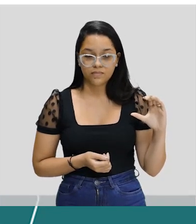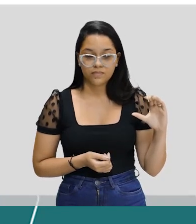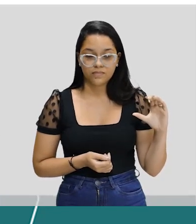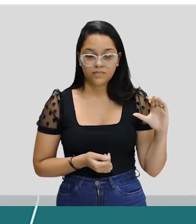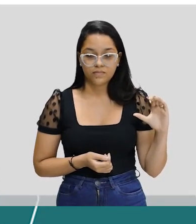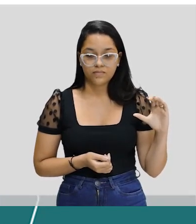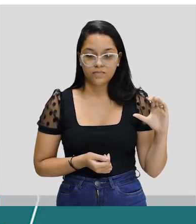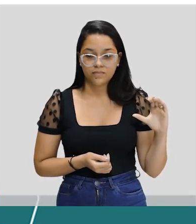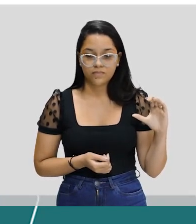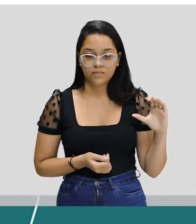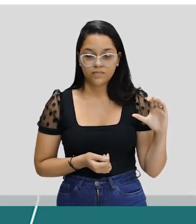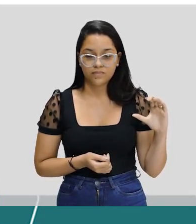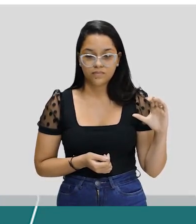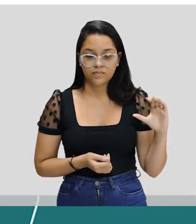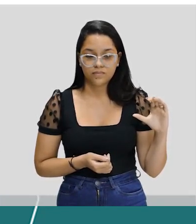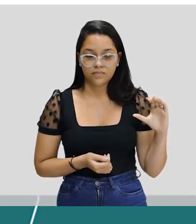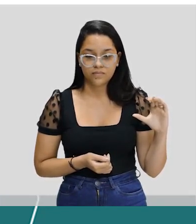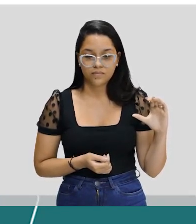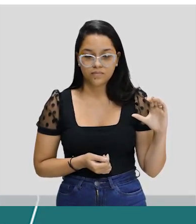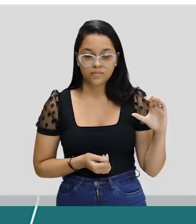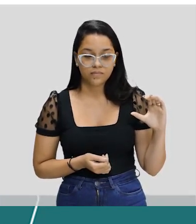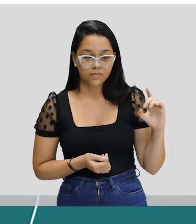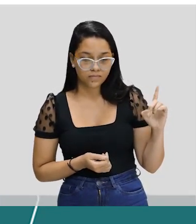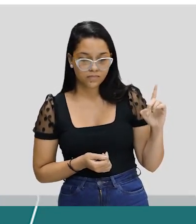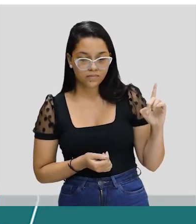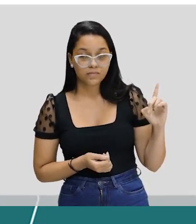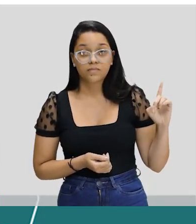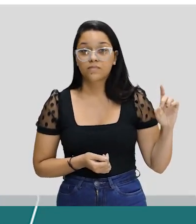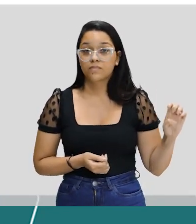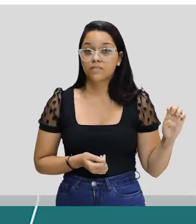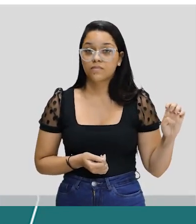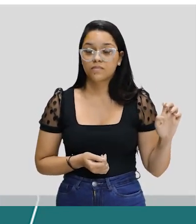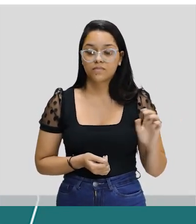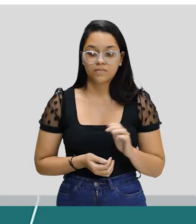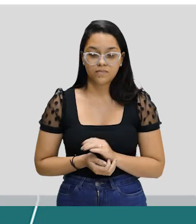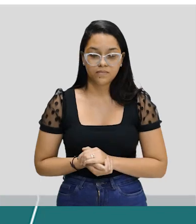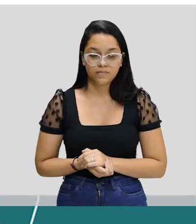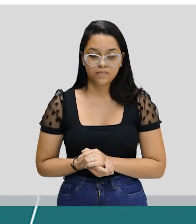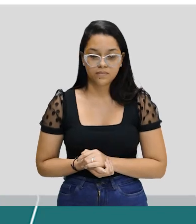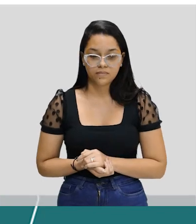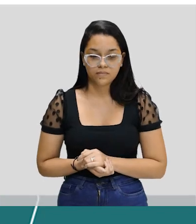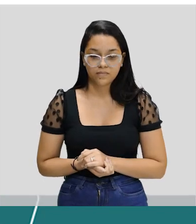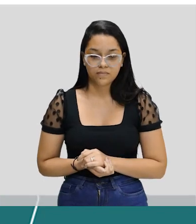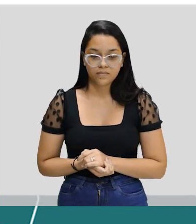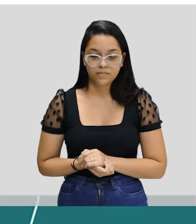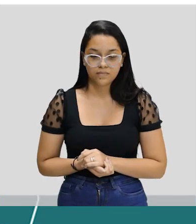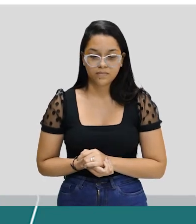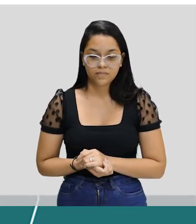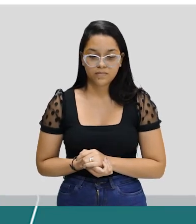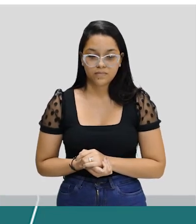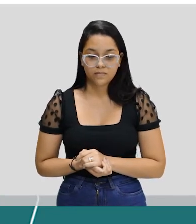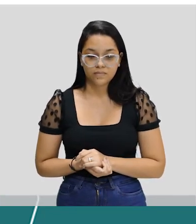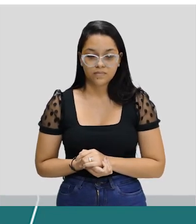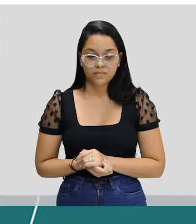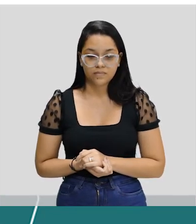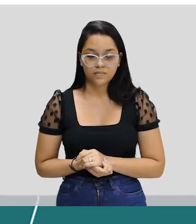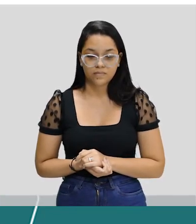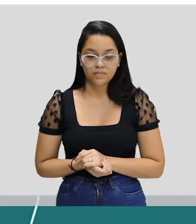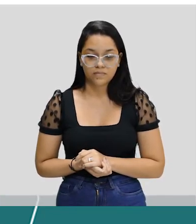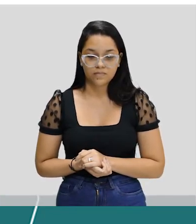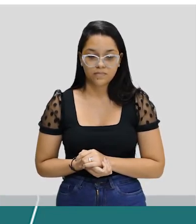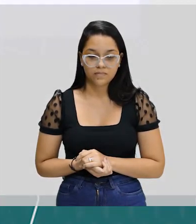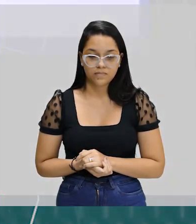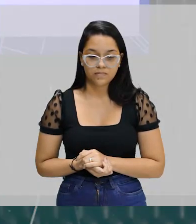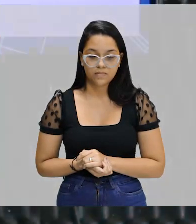Mas, fico com a tarde livre. Assim, fico com a tarde livre. Ou, contudo, fico com a tarde livre. O você